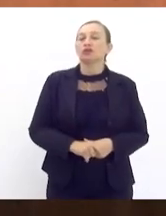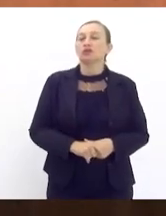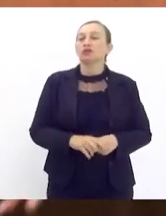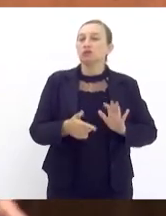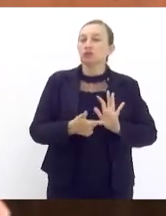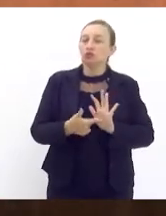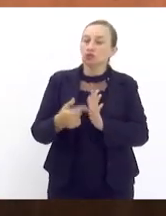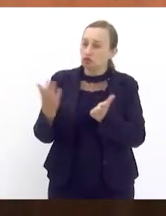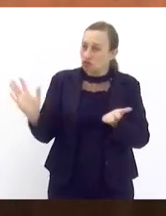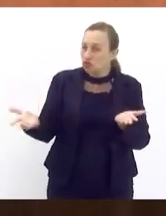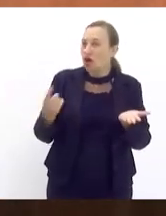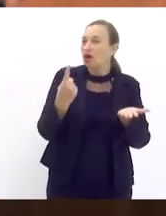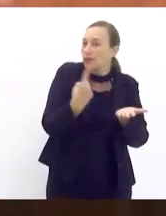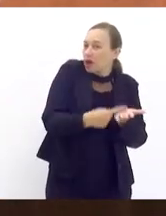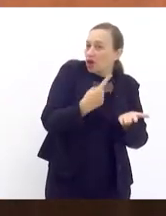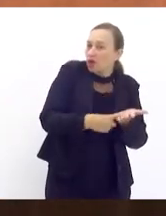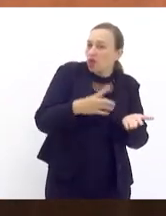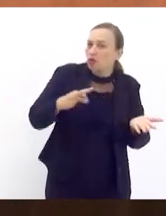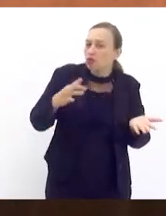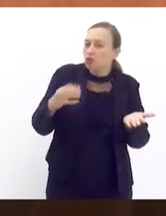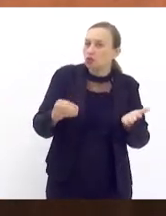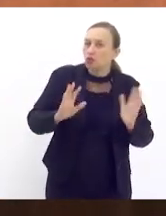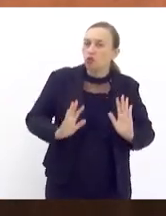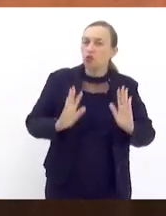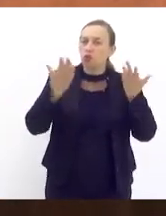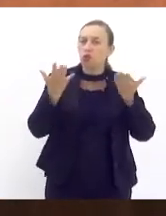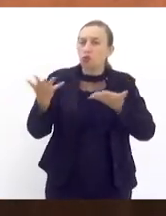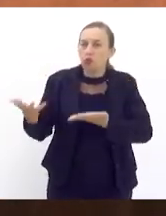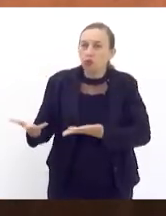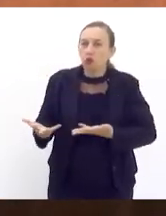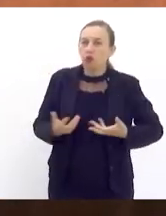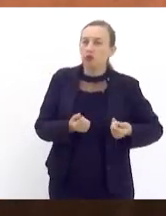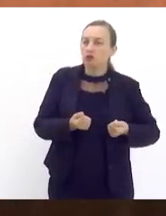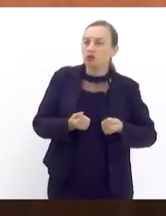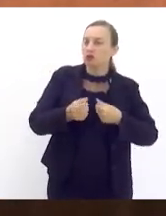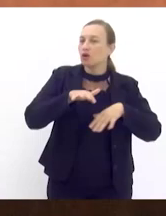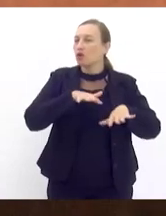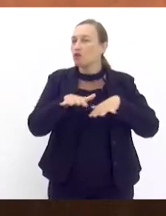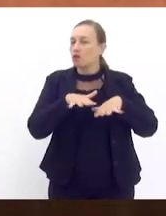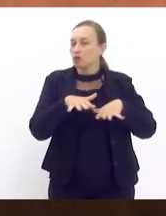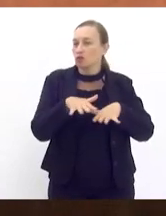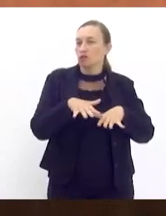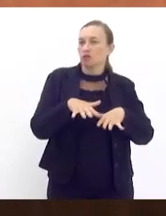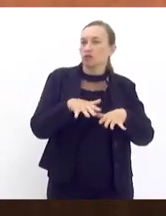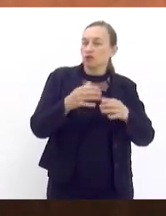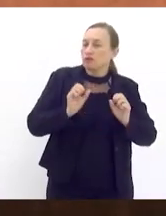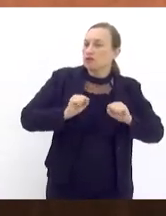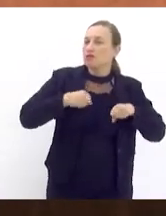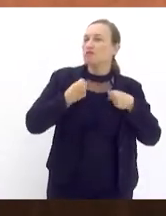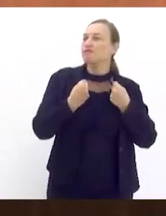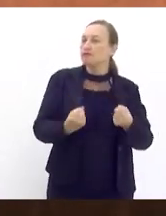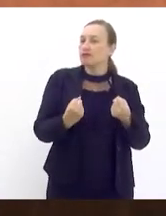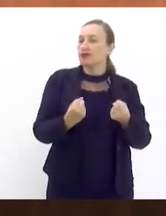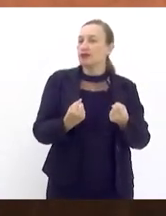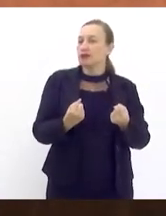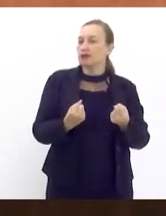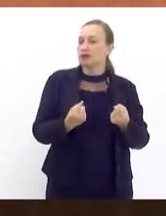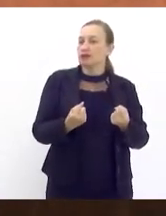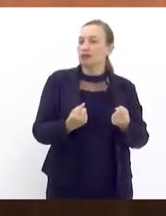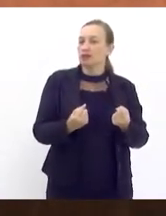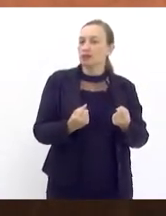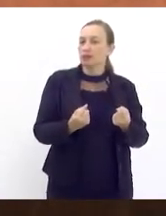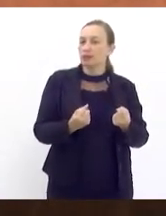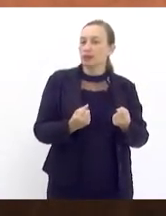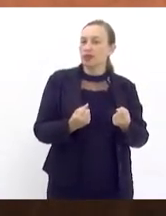tinha marcado todo o evento para receber a mobilização indefesa legítima